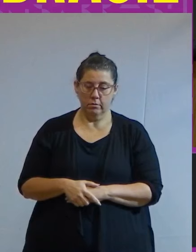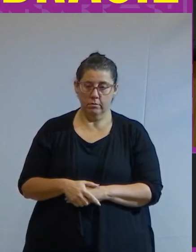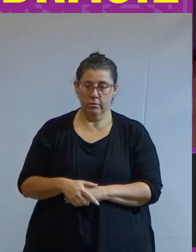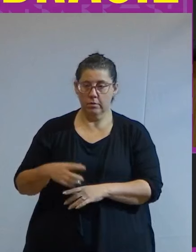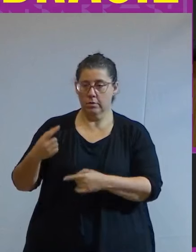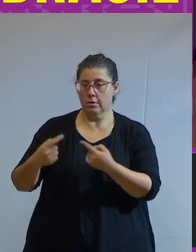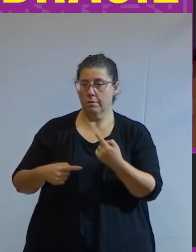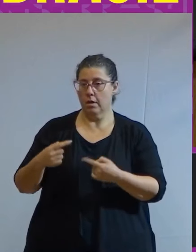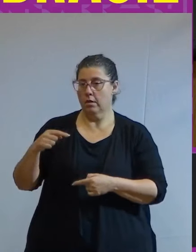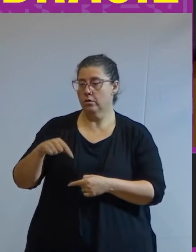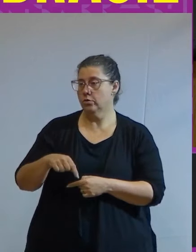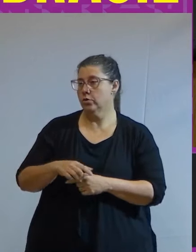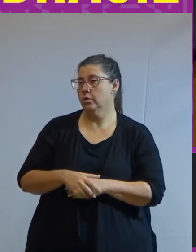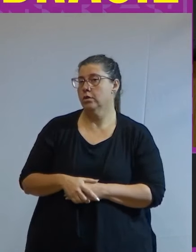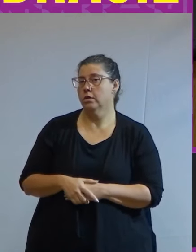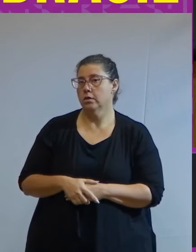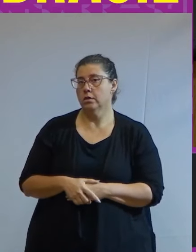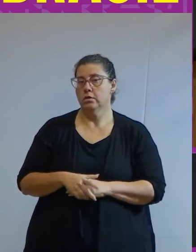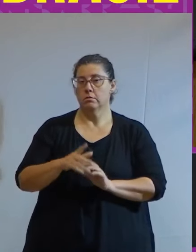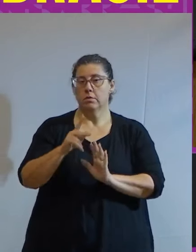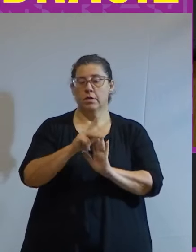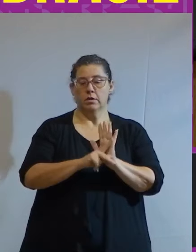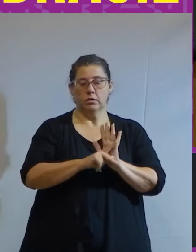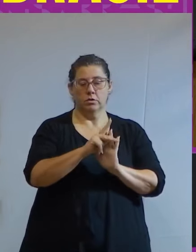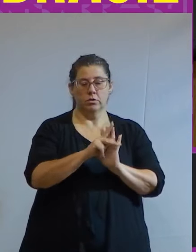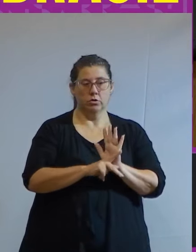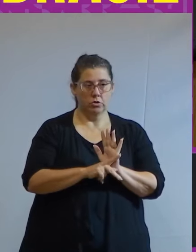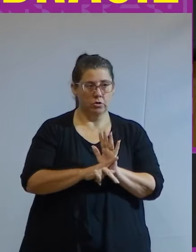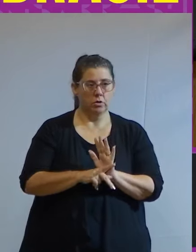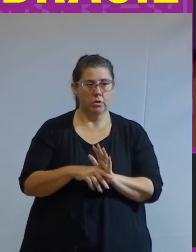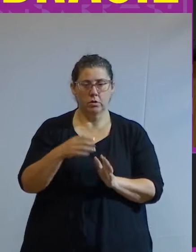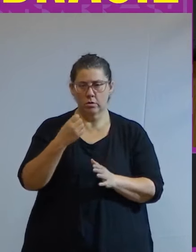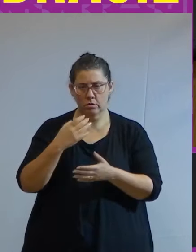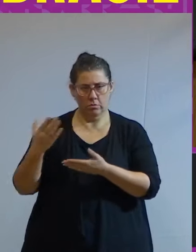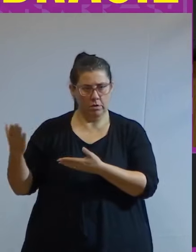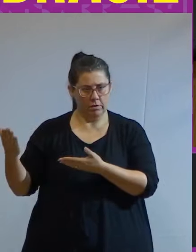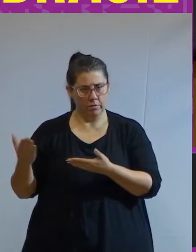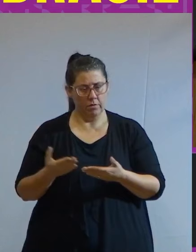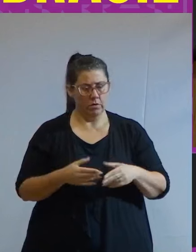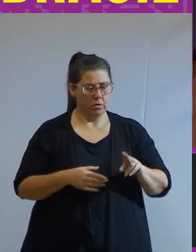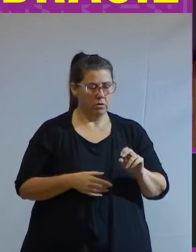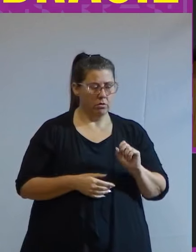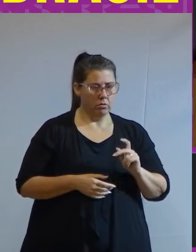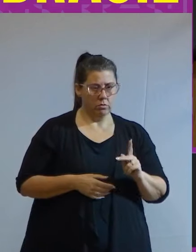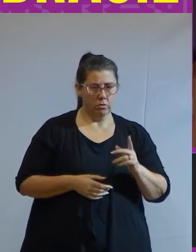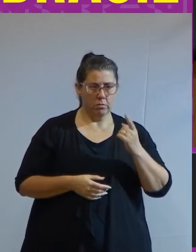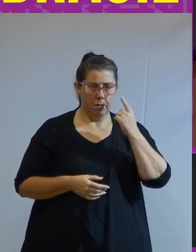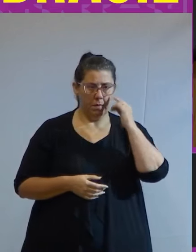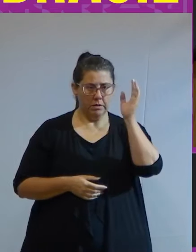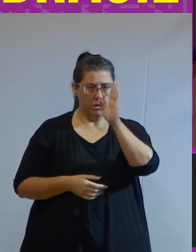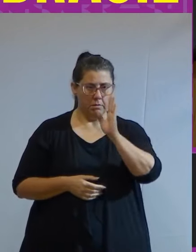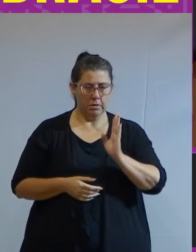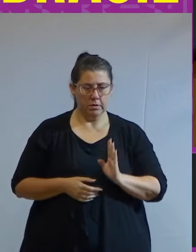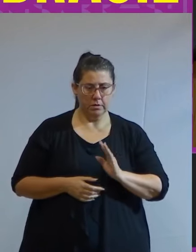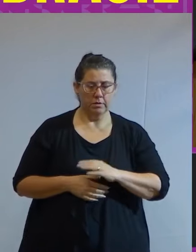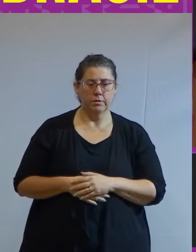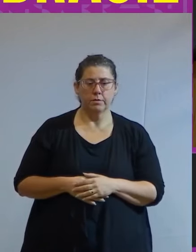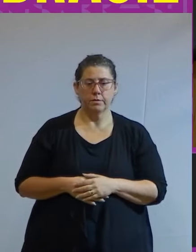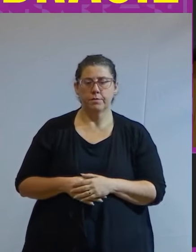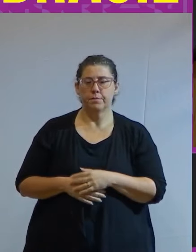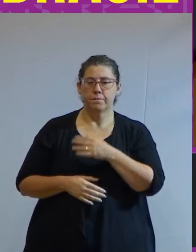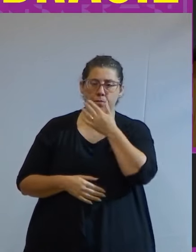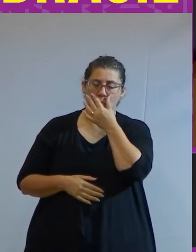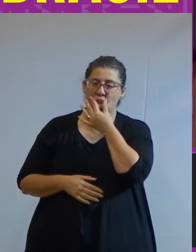conversa nesse projeto tão bem-vindo que é o USP Pensa Brasil então faço isso